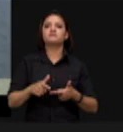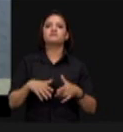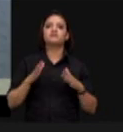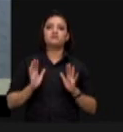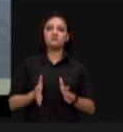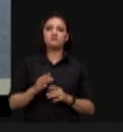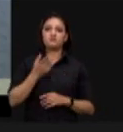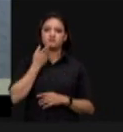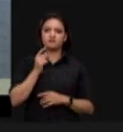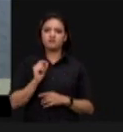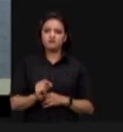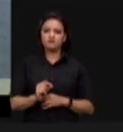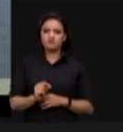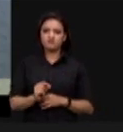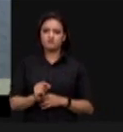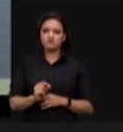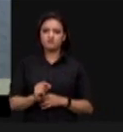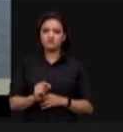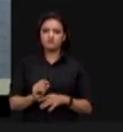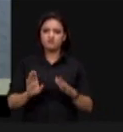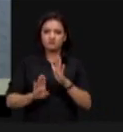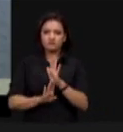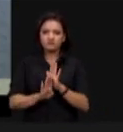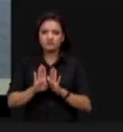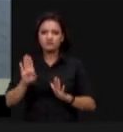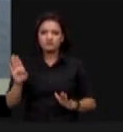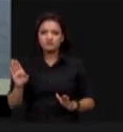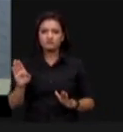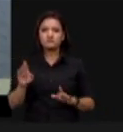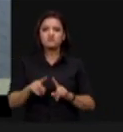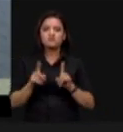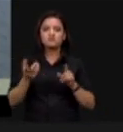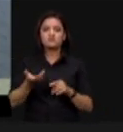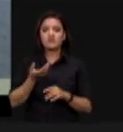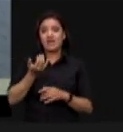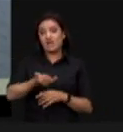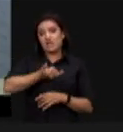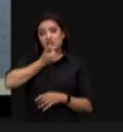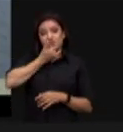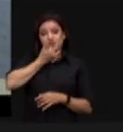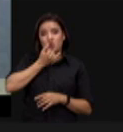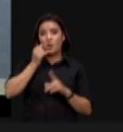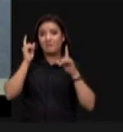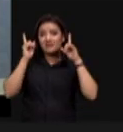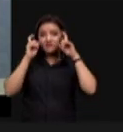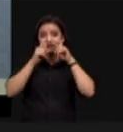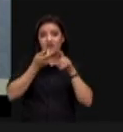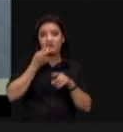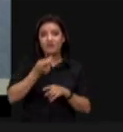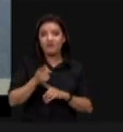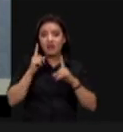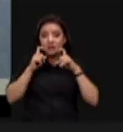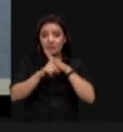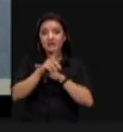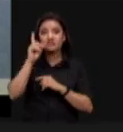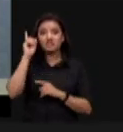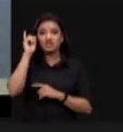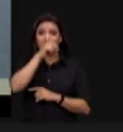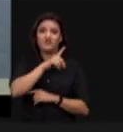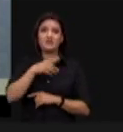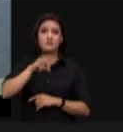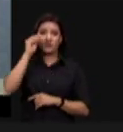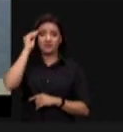ABC, a virtude de baixo carbono, mas eu quero falar da integração da agricultura com a floresta, porque esse plano fui eu que lancei quando era ministro de agricultura, embora eu tenho muito